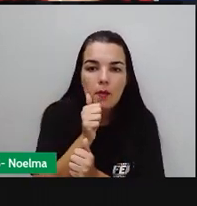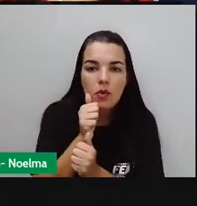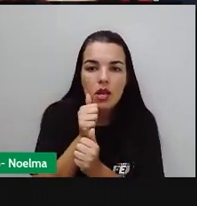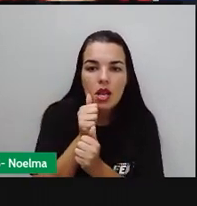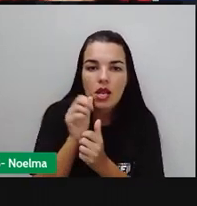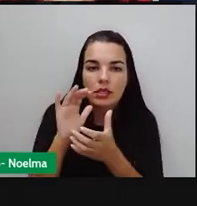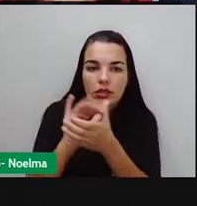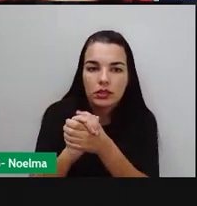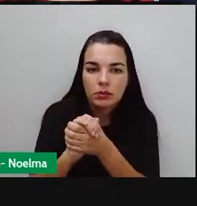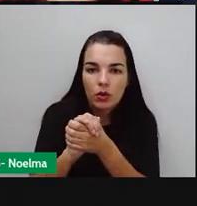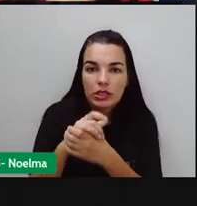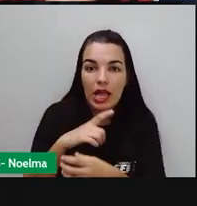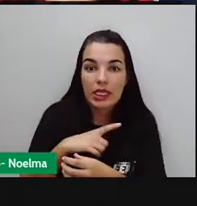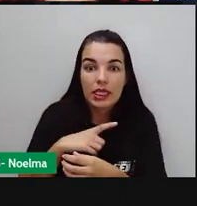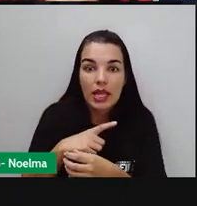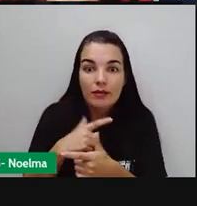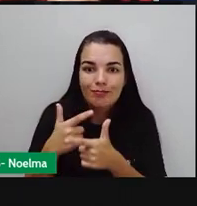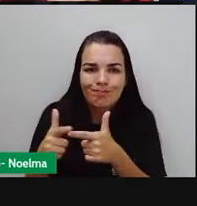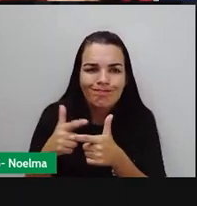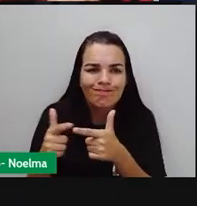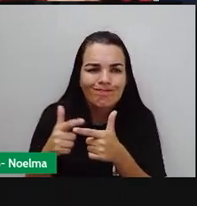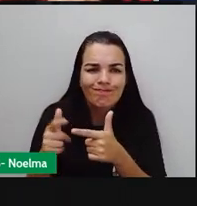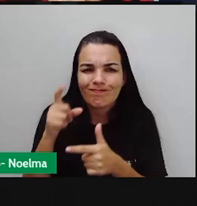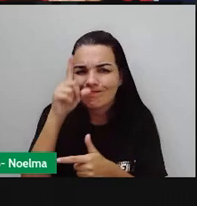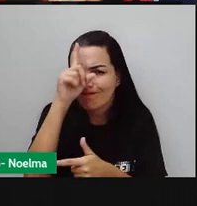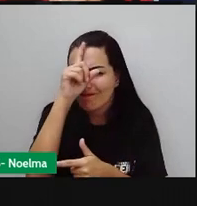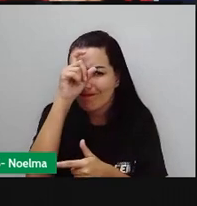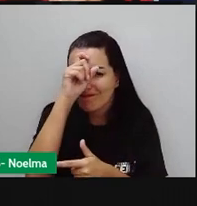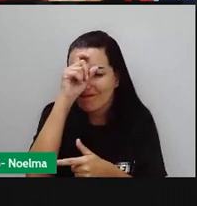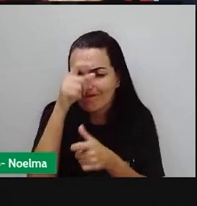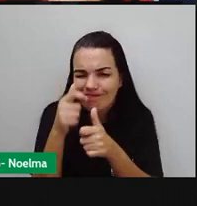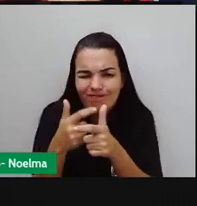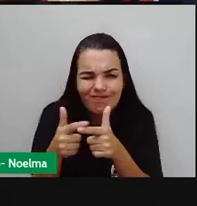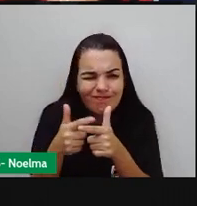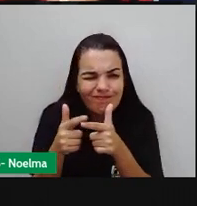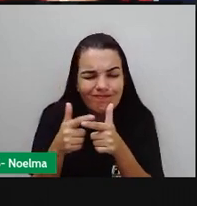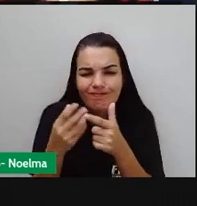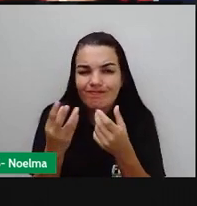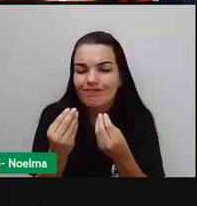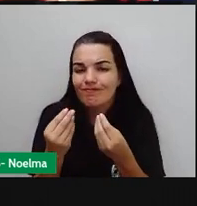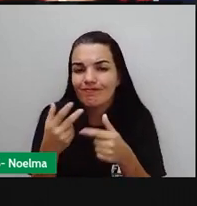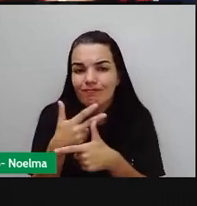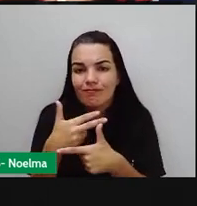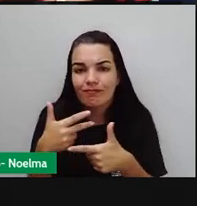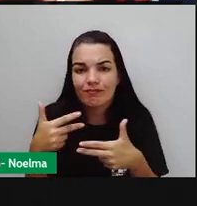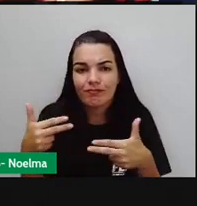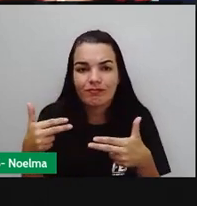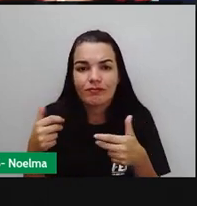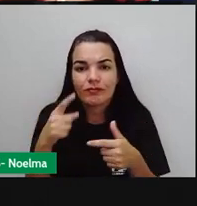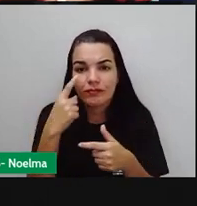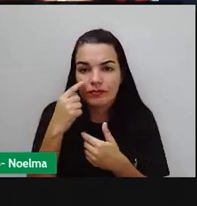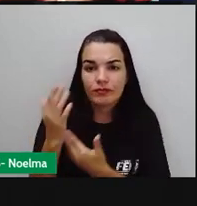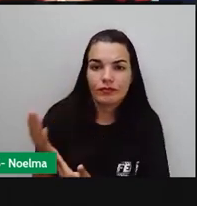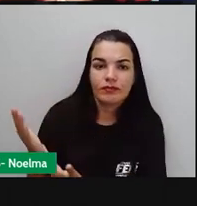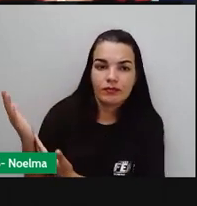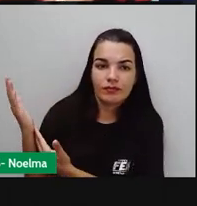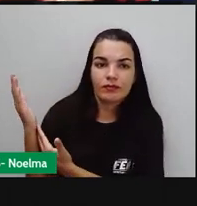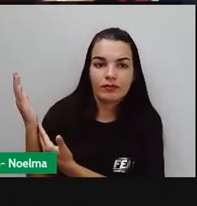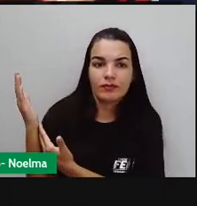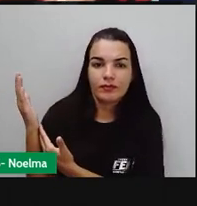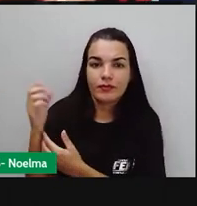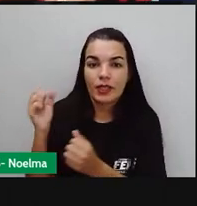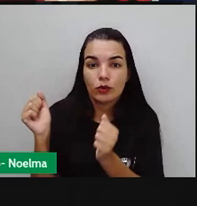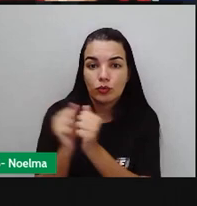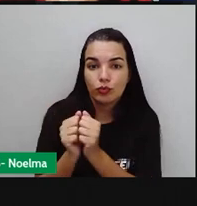seríssimas devido à fogueira. Ao acender a fogueira, o fogo, as chamas, atingiram ele e a esposa.